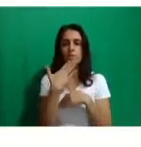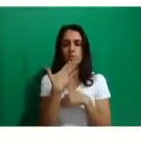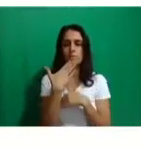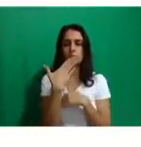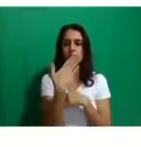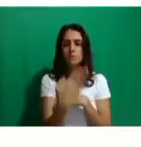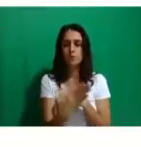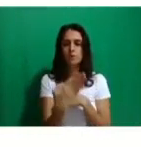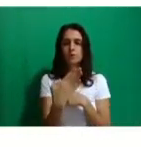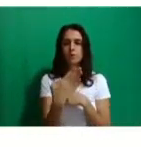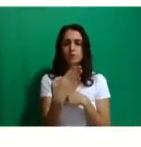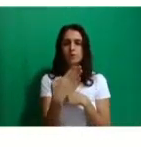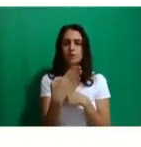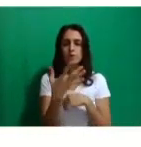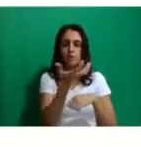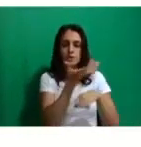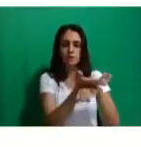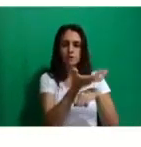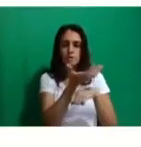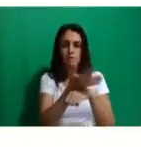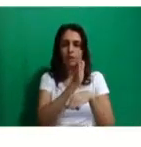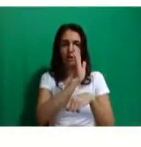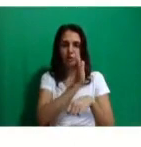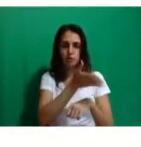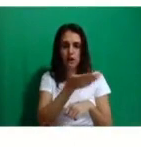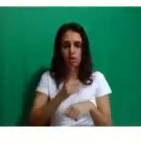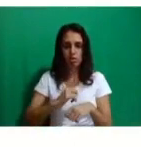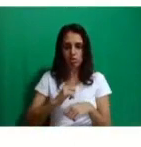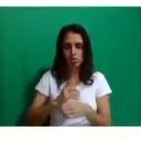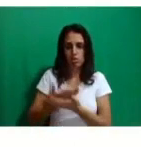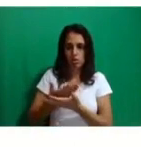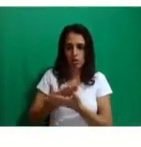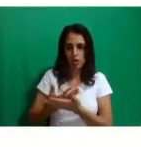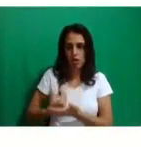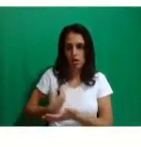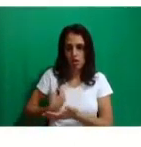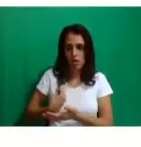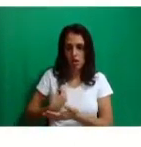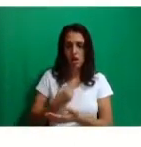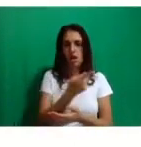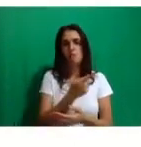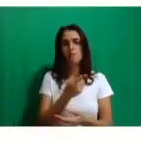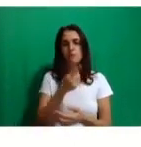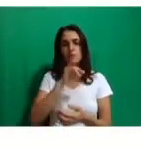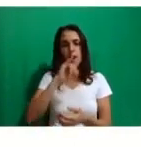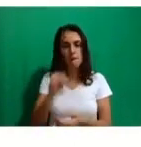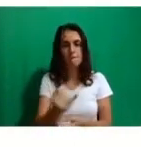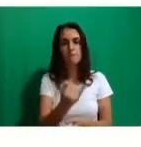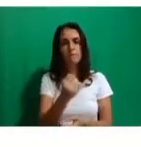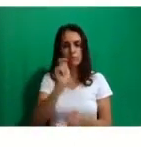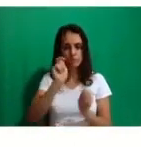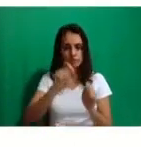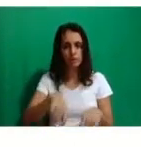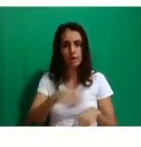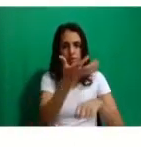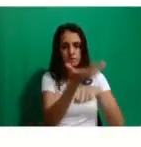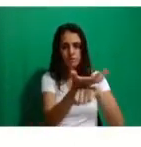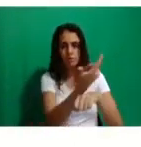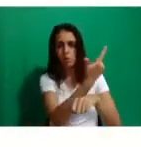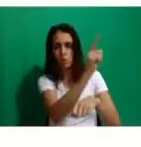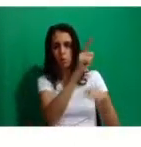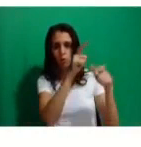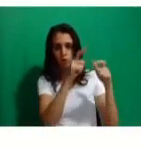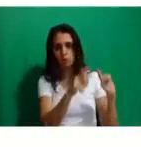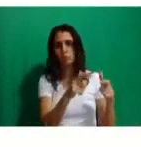aproveitamento de disciplinas. Todos vocês, quando entram aqui, vocês, né, e quem já teve alguma